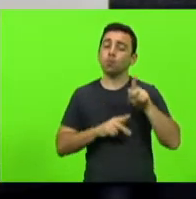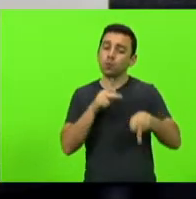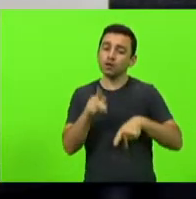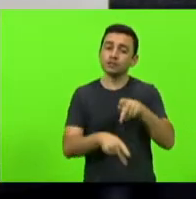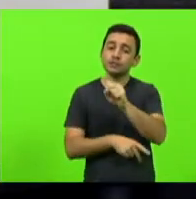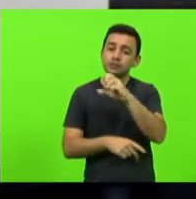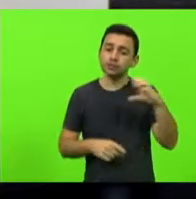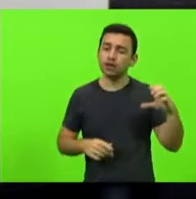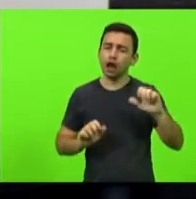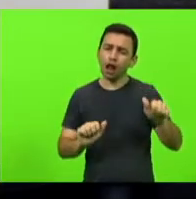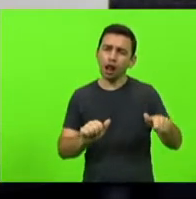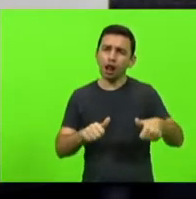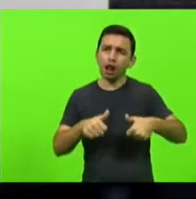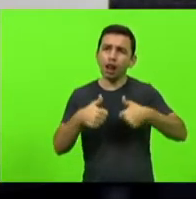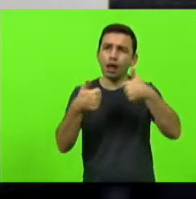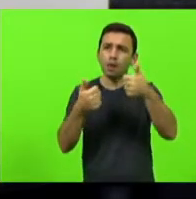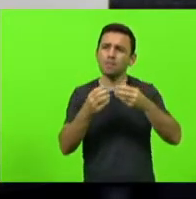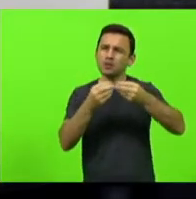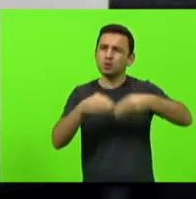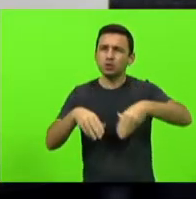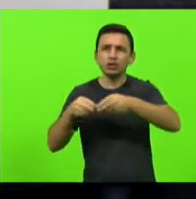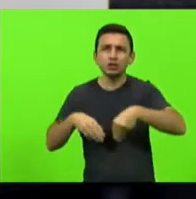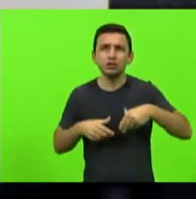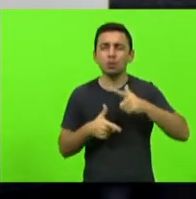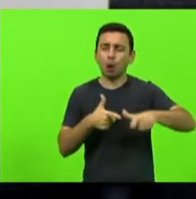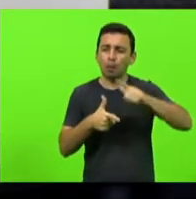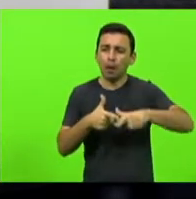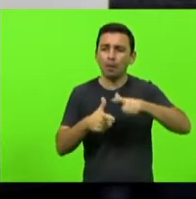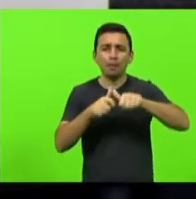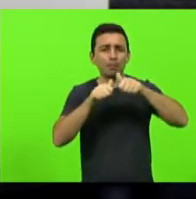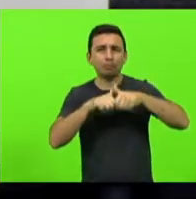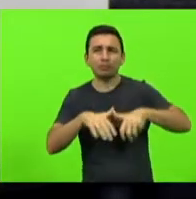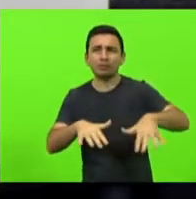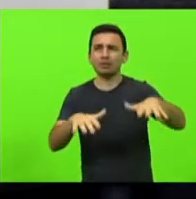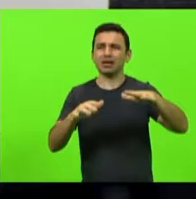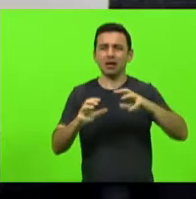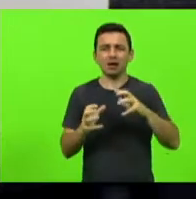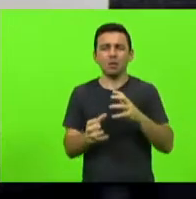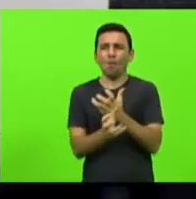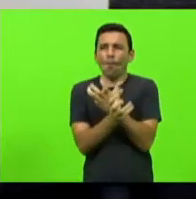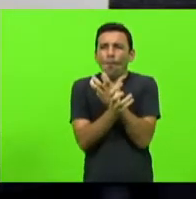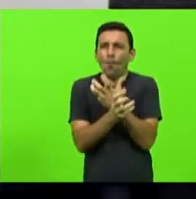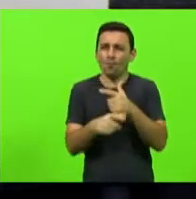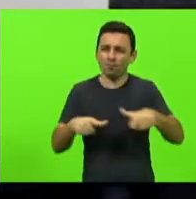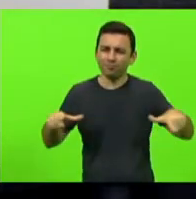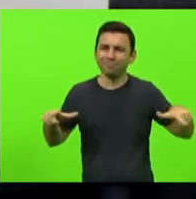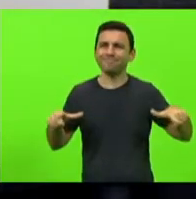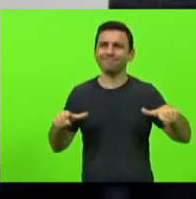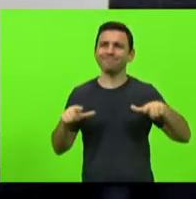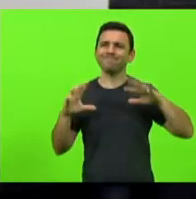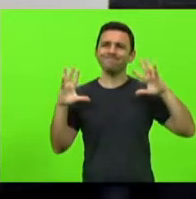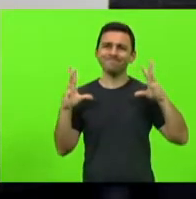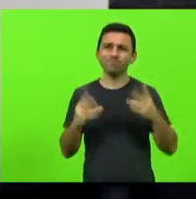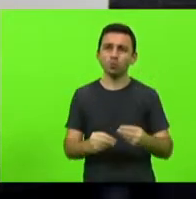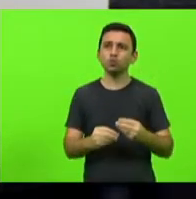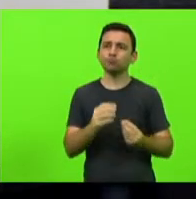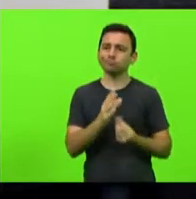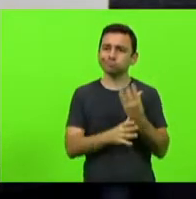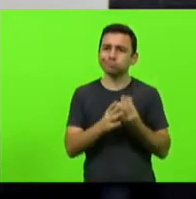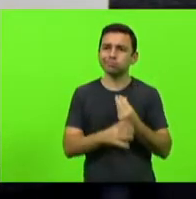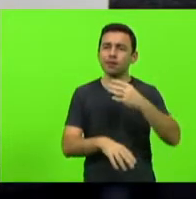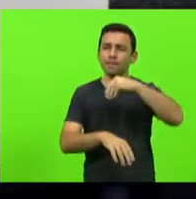recuperar o prejuízo sofrido com a pandemia sofrido com a seca que assola toda a região produtora de trigo